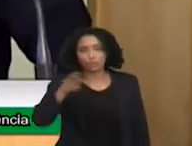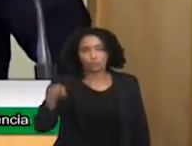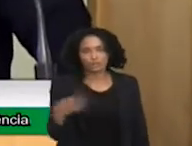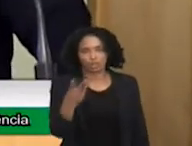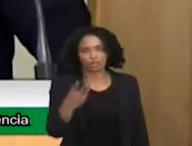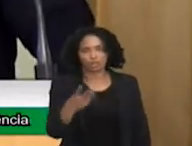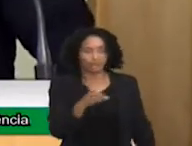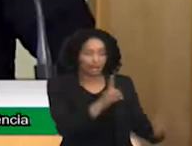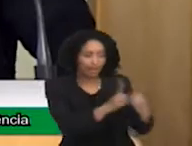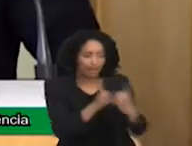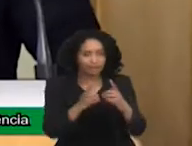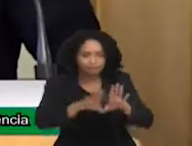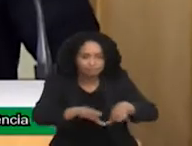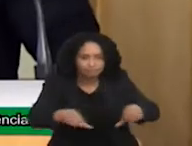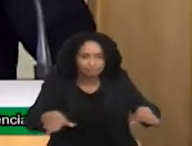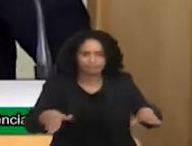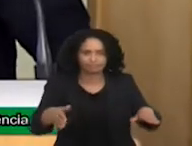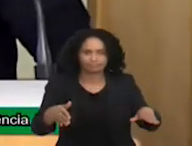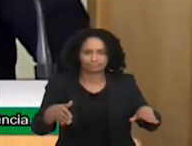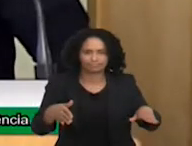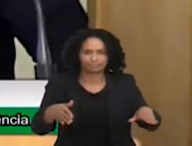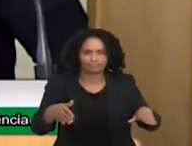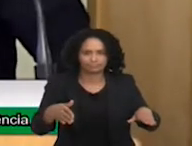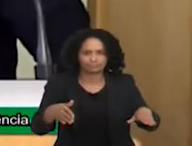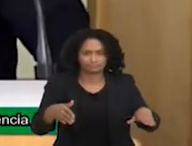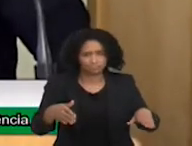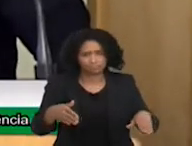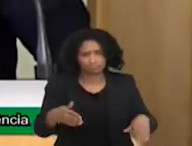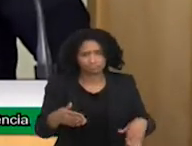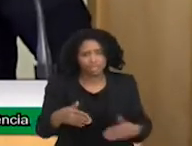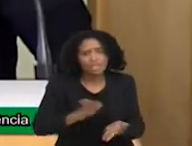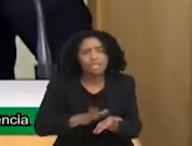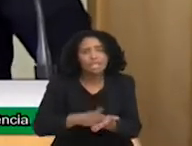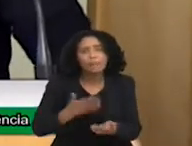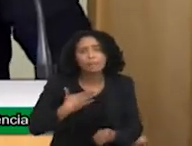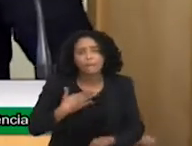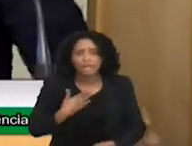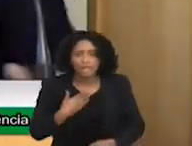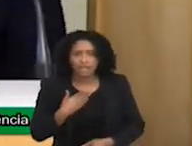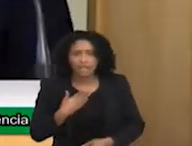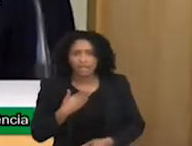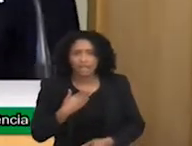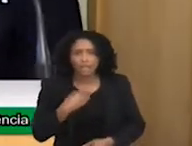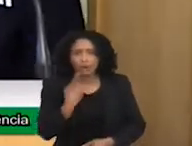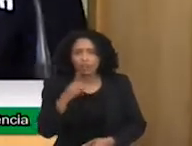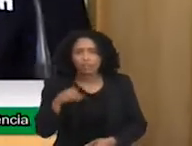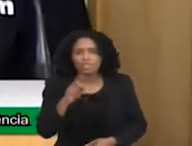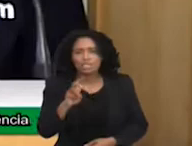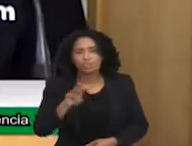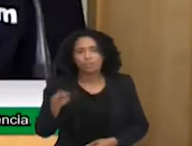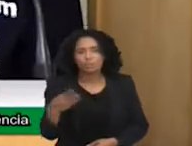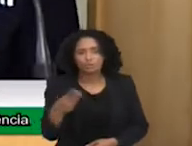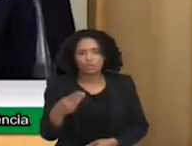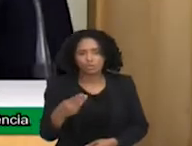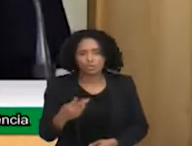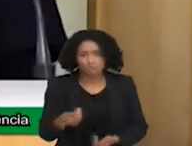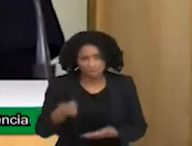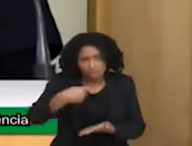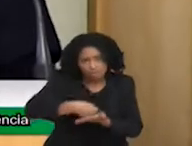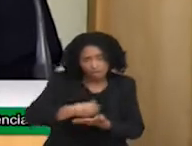Me dá na mão um milhão e meio. Eu preciso ver quantas crianças eu atendo. Porque eu falo o seguinte, não adianta a gente